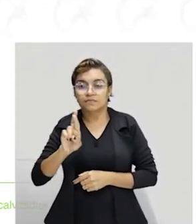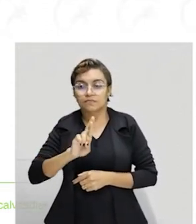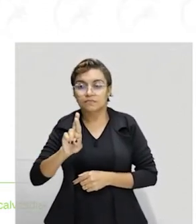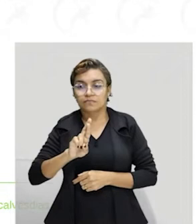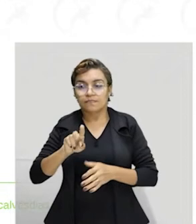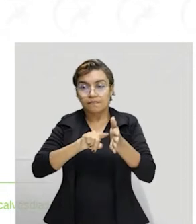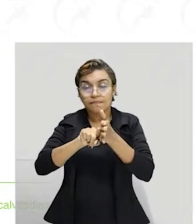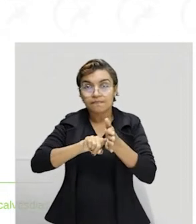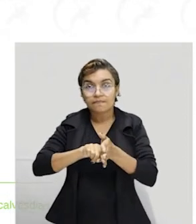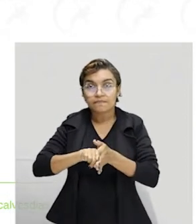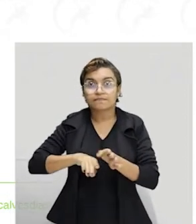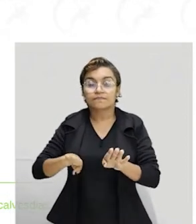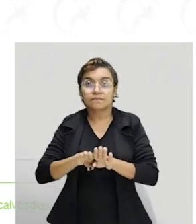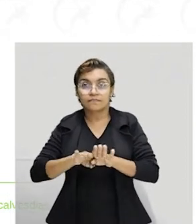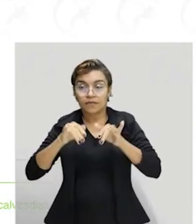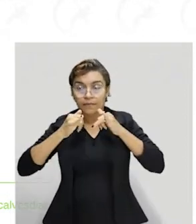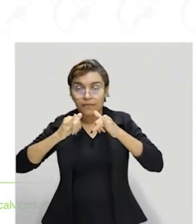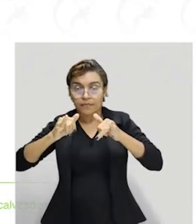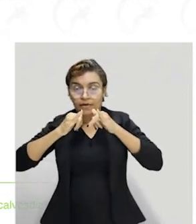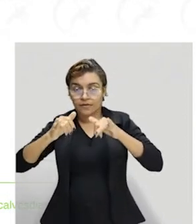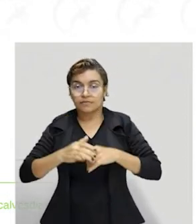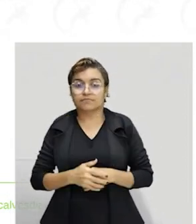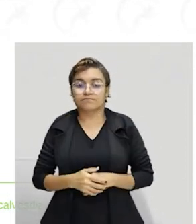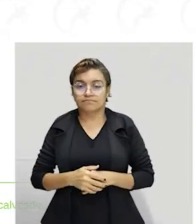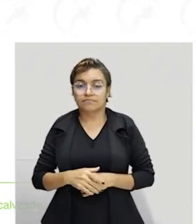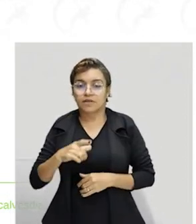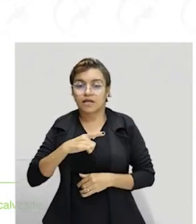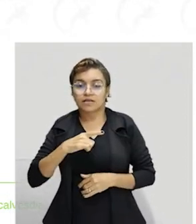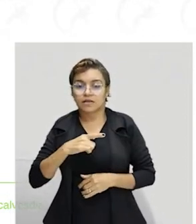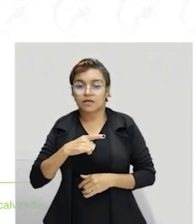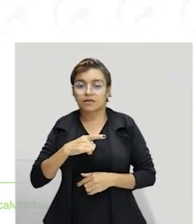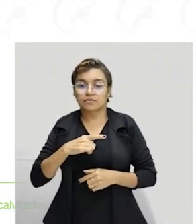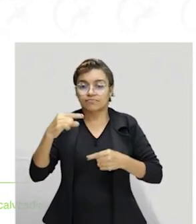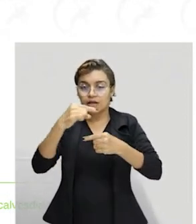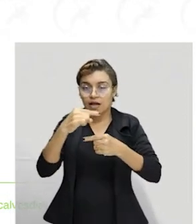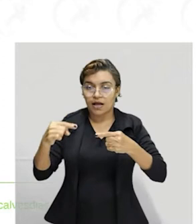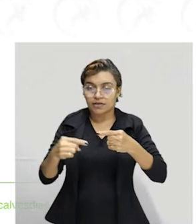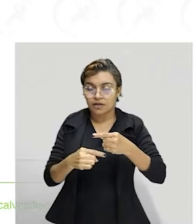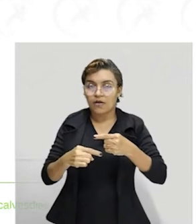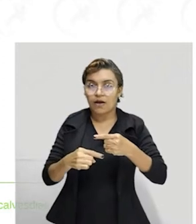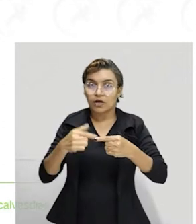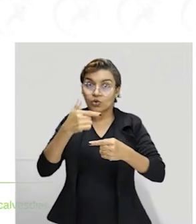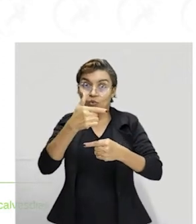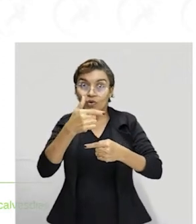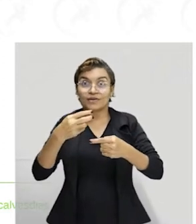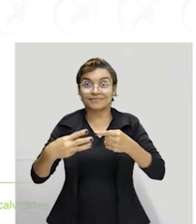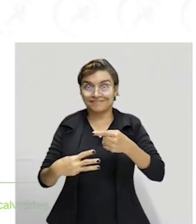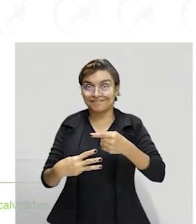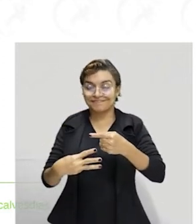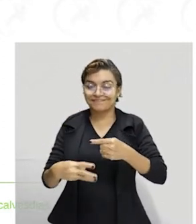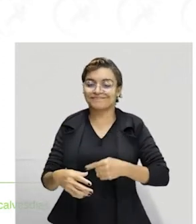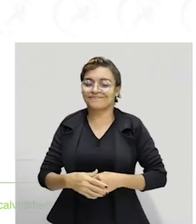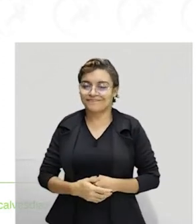modo que a razão entre as quantias seja 2 dividido por 3 ou 2 está para 3.